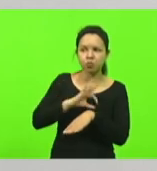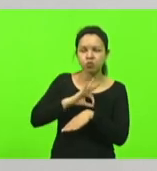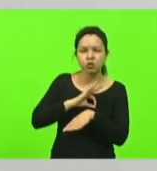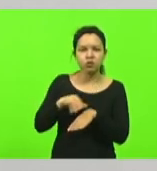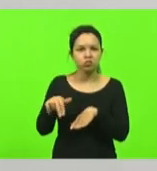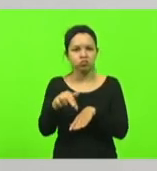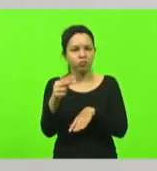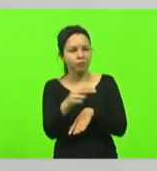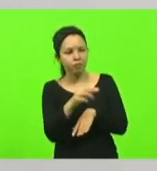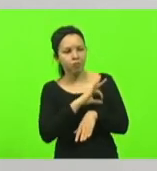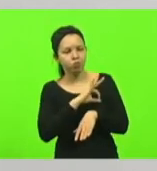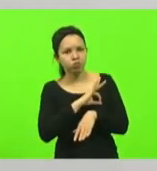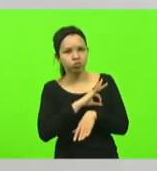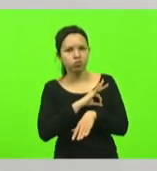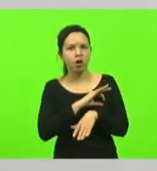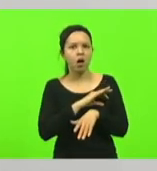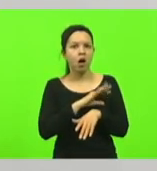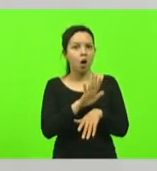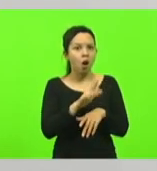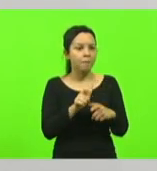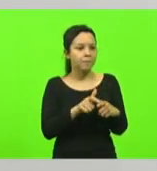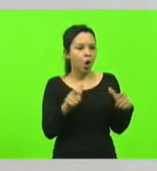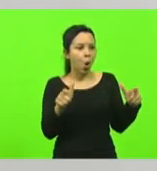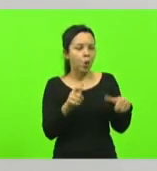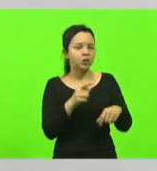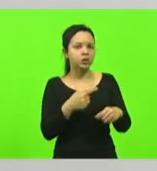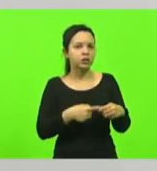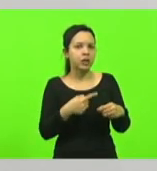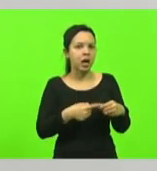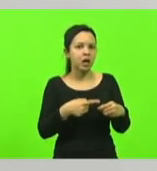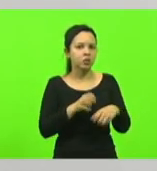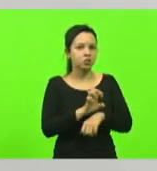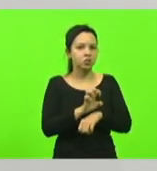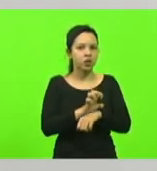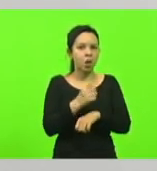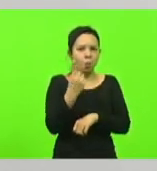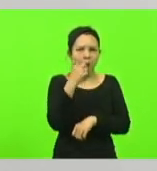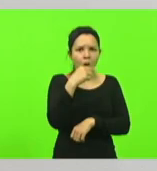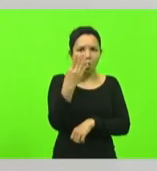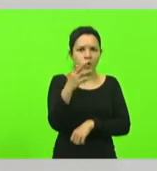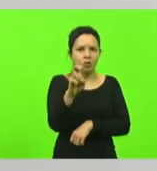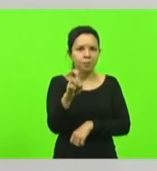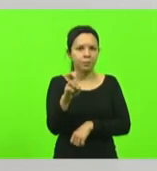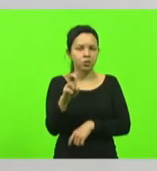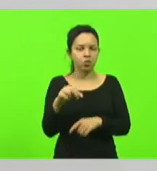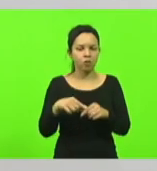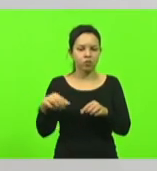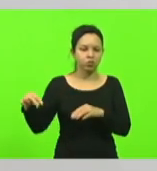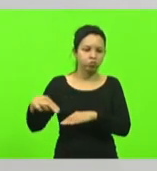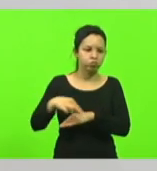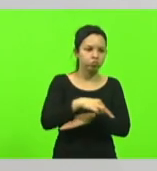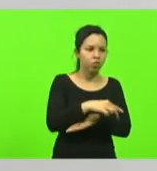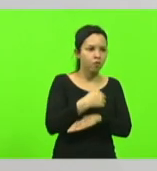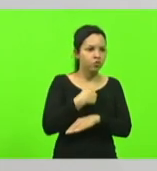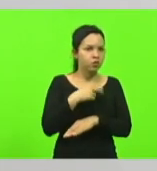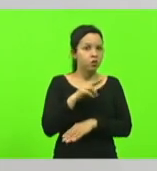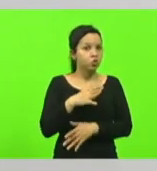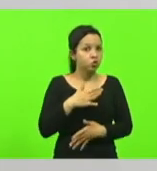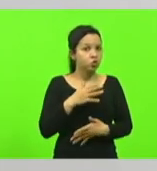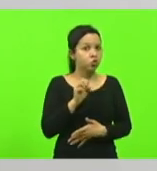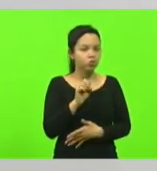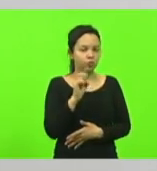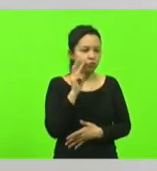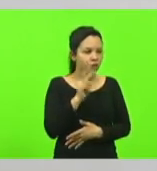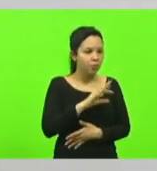cidade do Estado, uma hora e quarenta minutos para transitar de uma ponta a outra, e, por sorte, você vê uma viatura da polícia militar. E nós